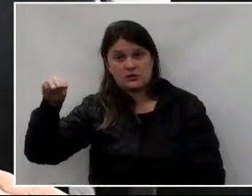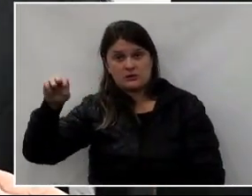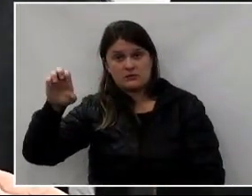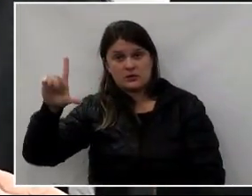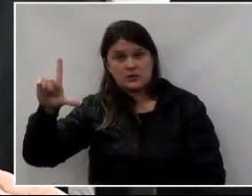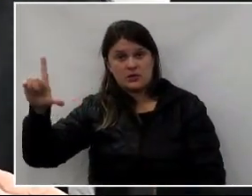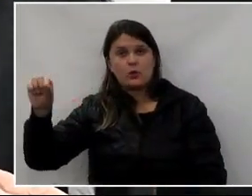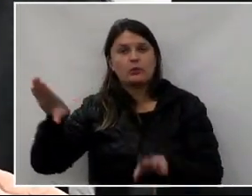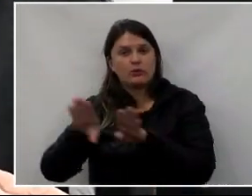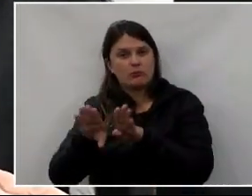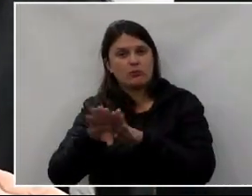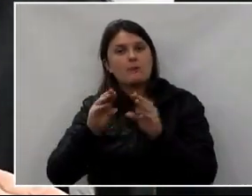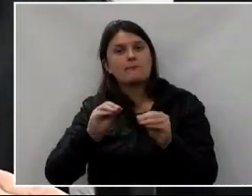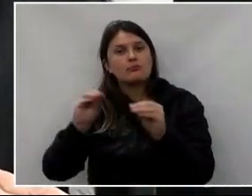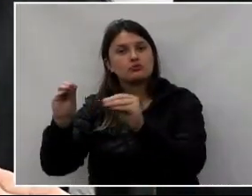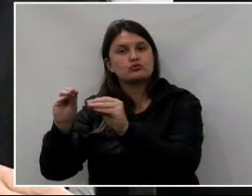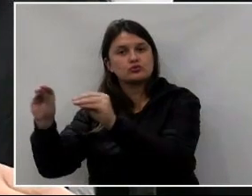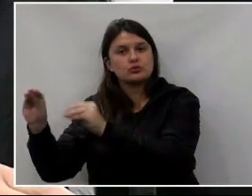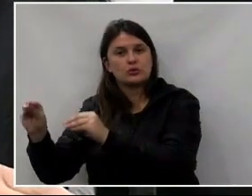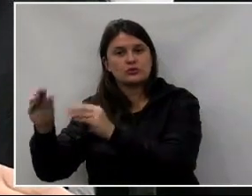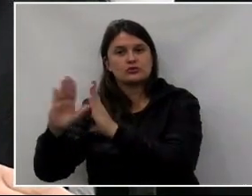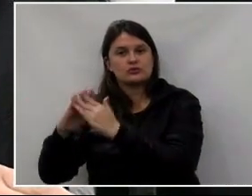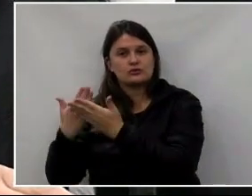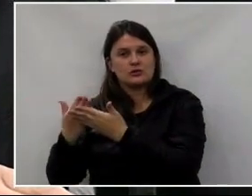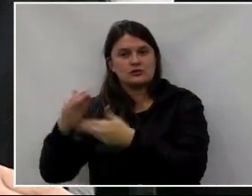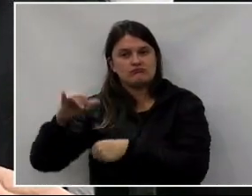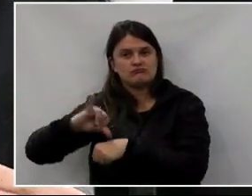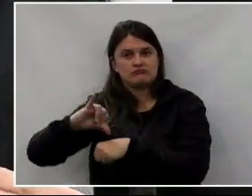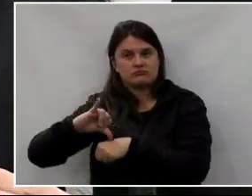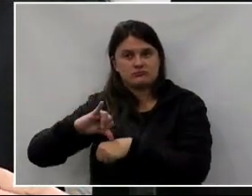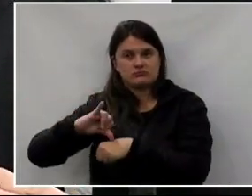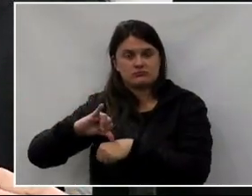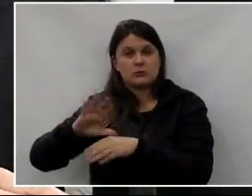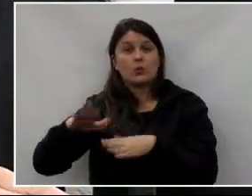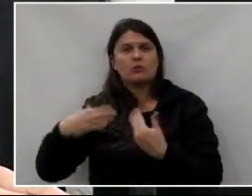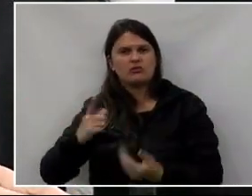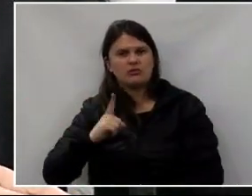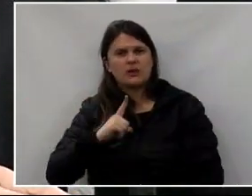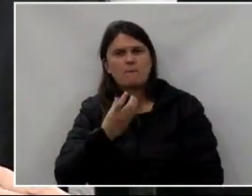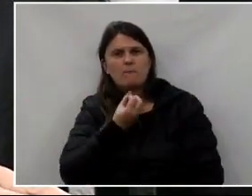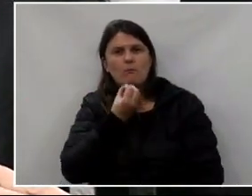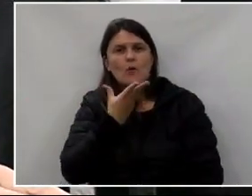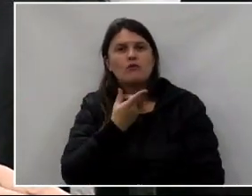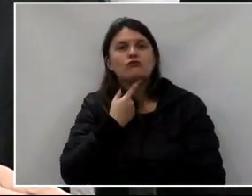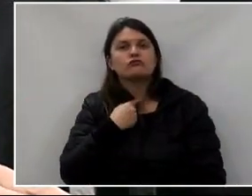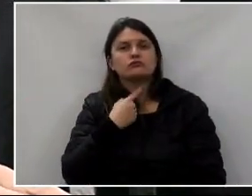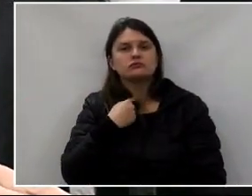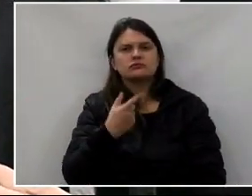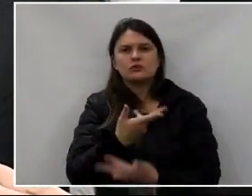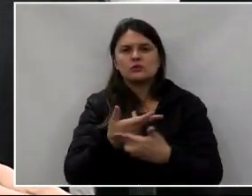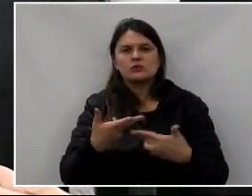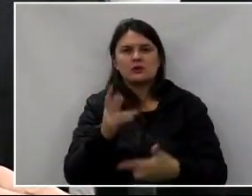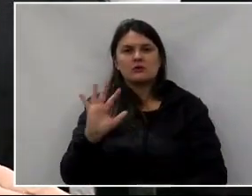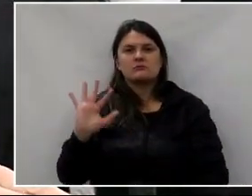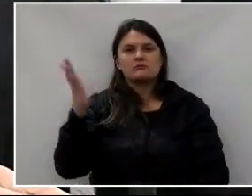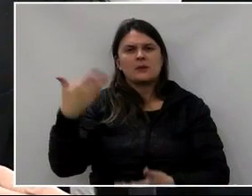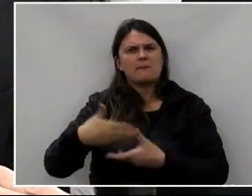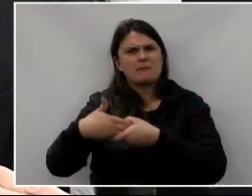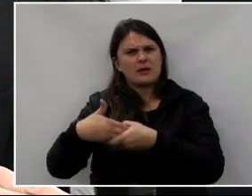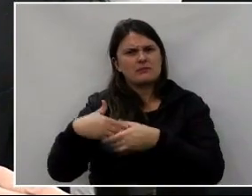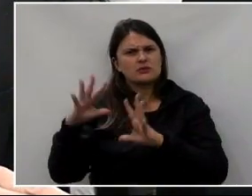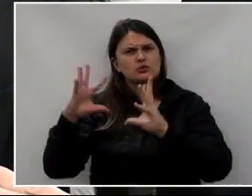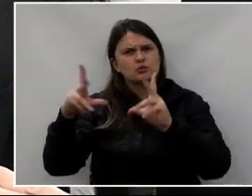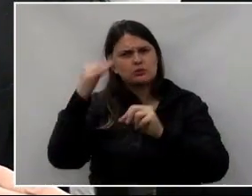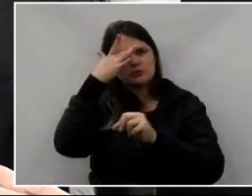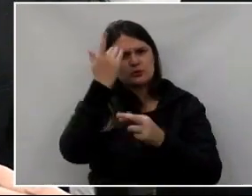também para os colégios aqui no centro. Então, quando você tem boa vontade, as coisas acontecem. Então, parabéns a todos